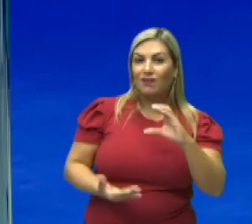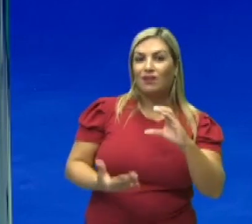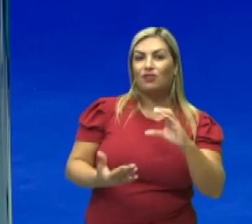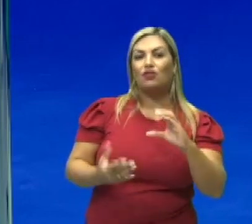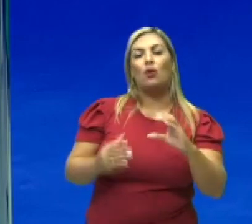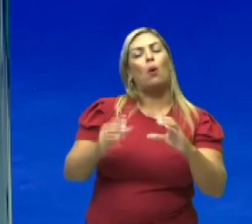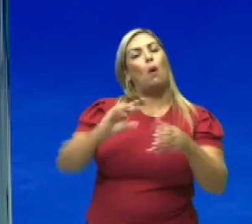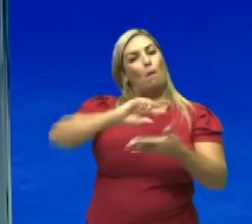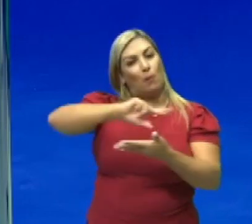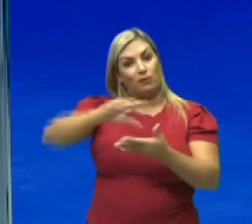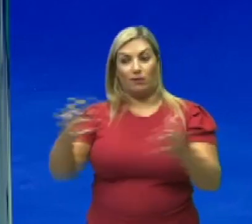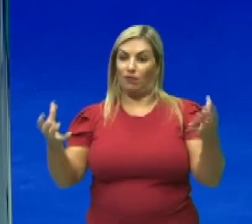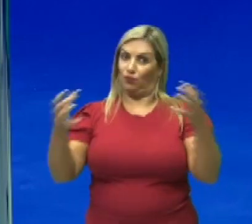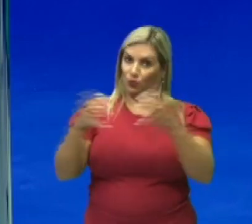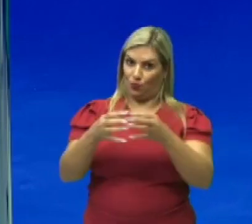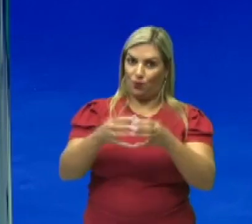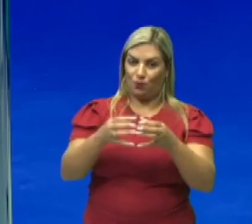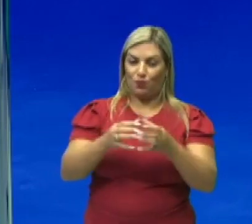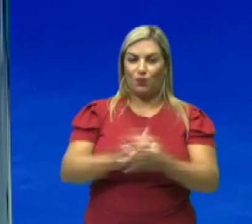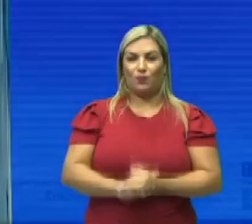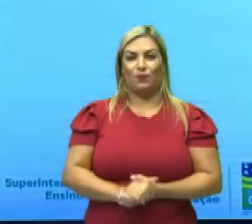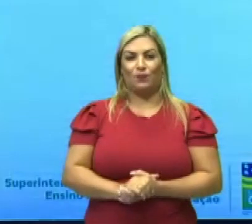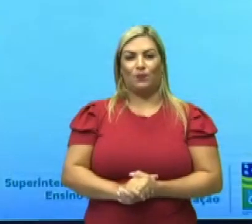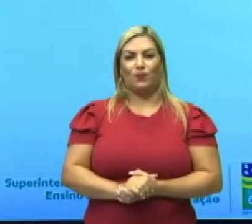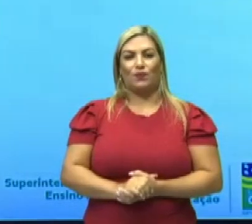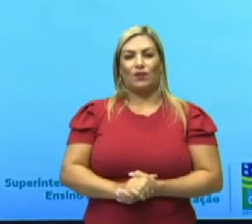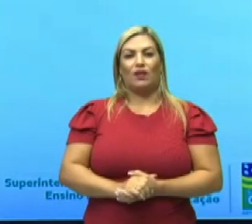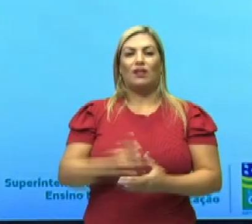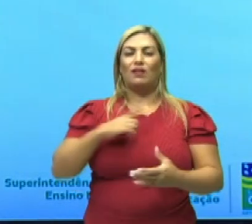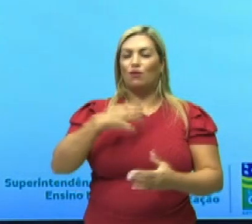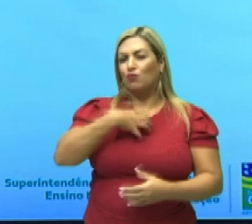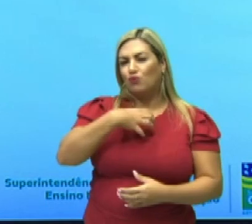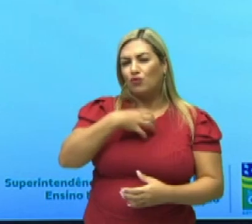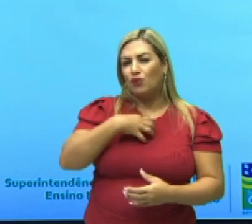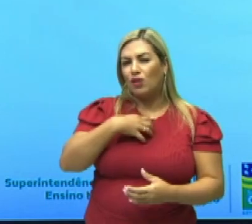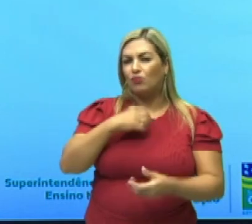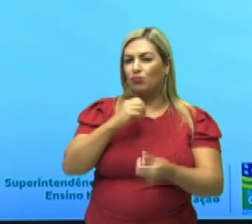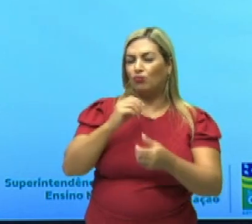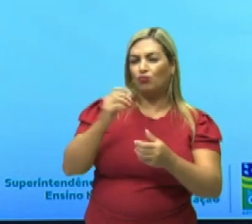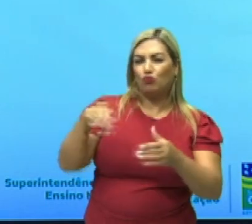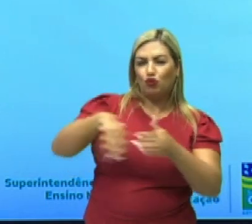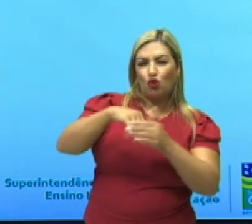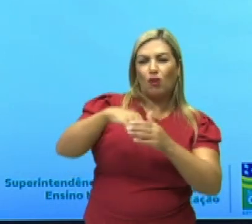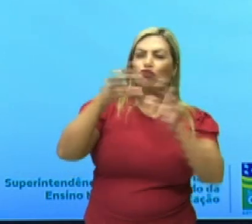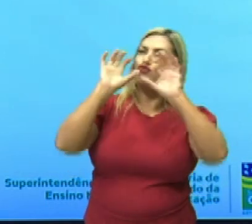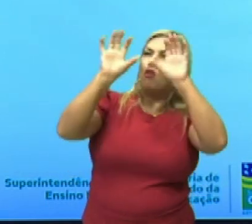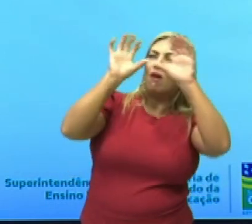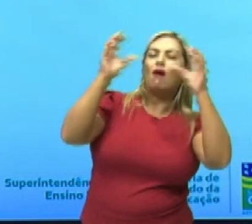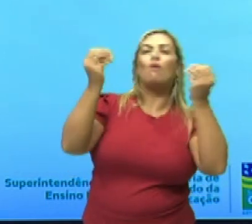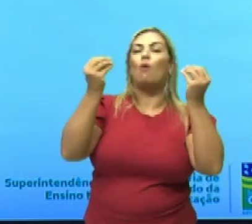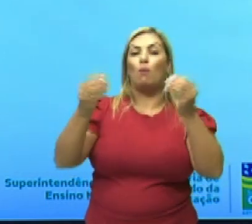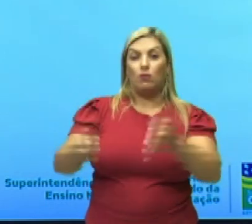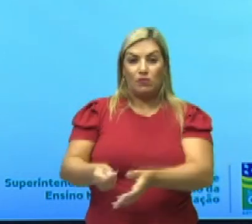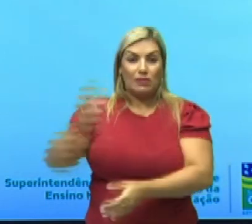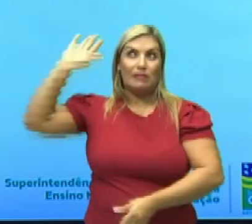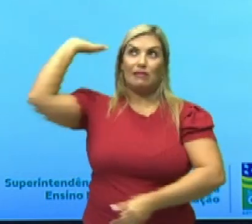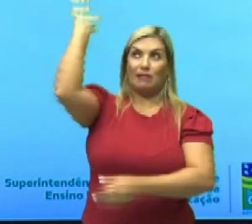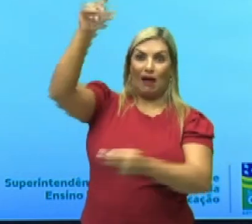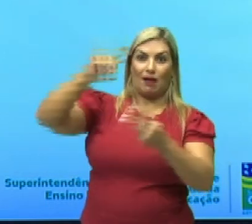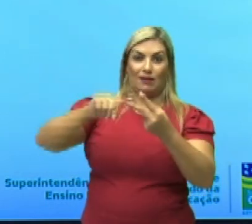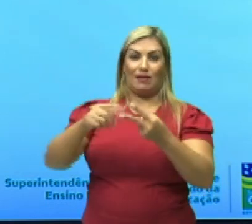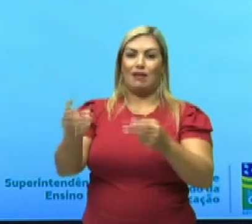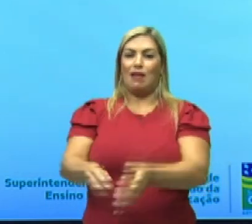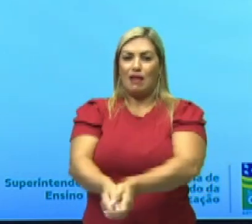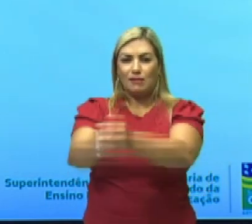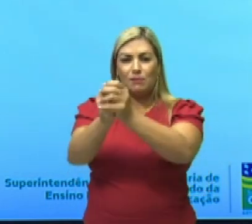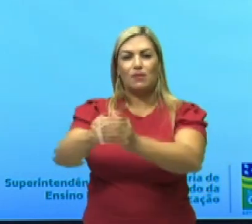modalidade coletiva. A dinâmica de jogo do voleibol é saque, recepção, ataque,